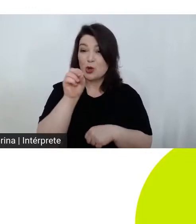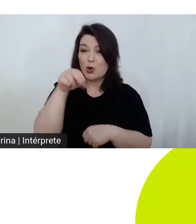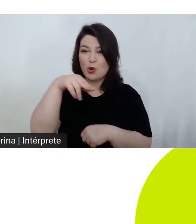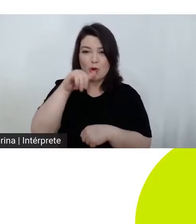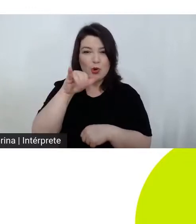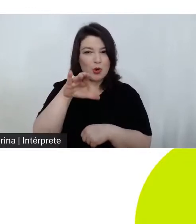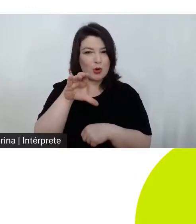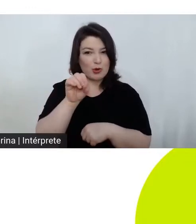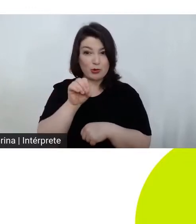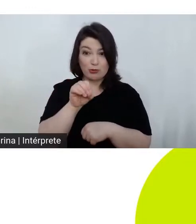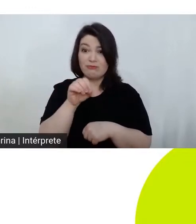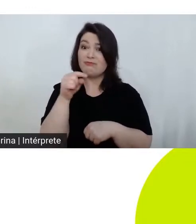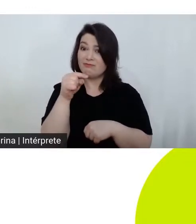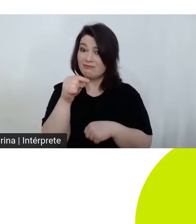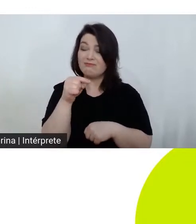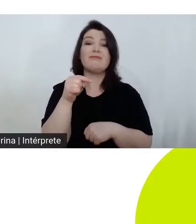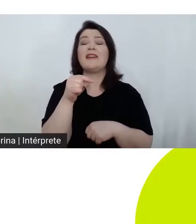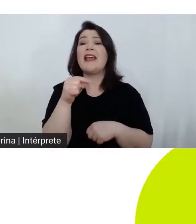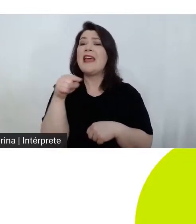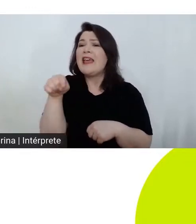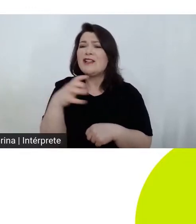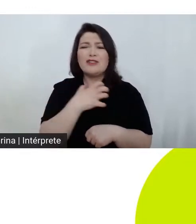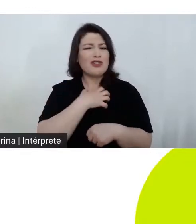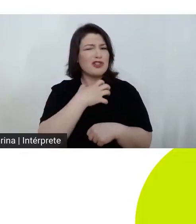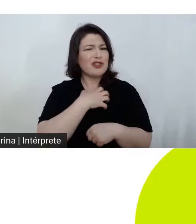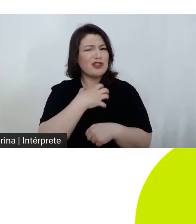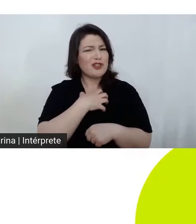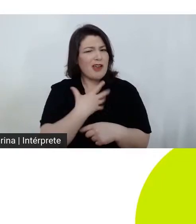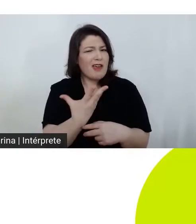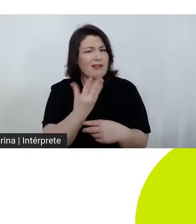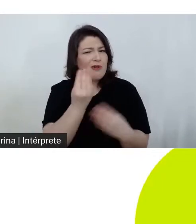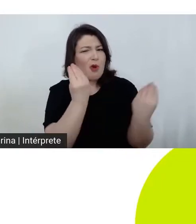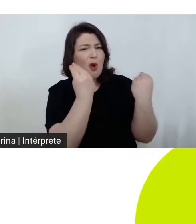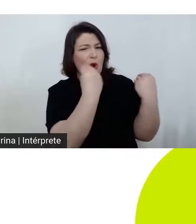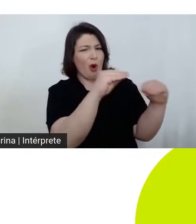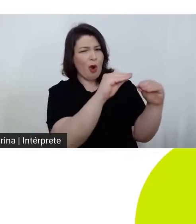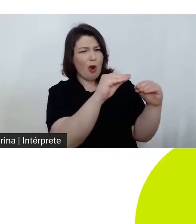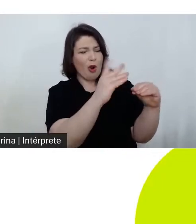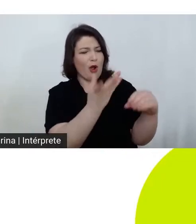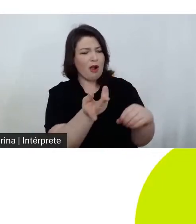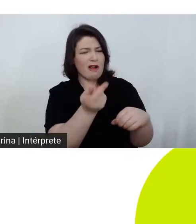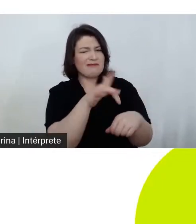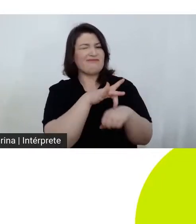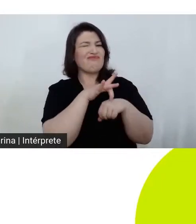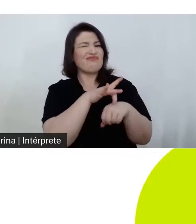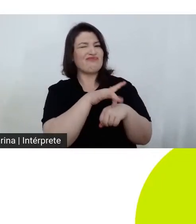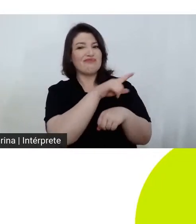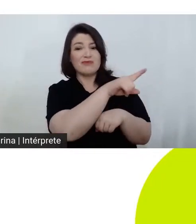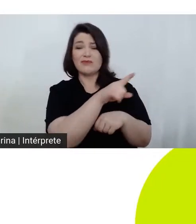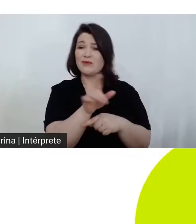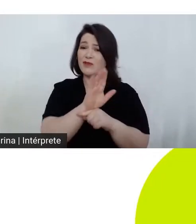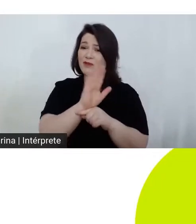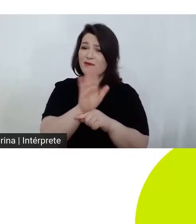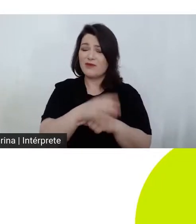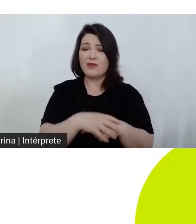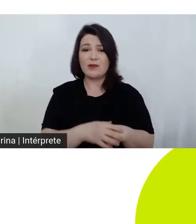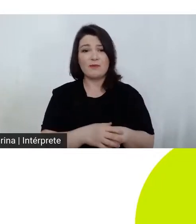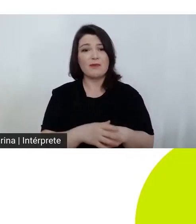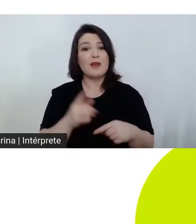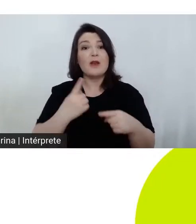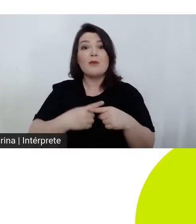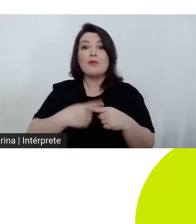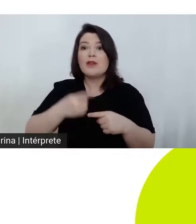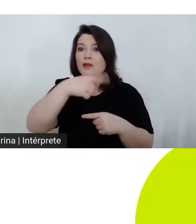natureza cómica eu diria tragicómica do filme porque nós estamos constantemente a oscilar